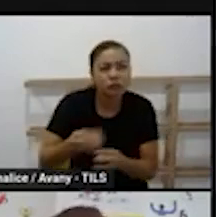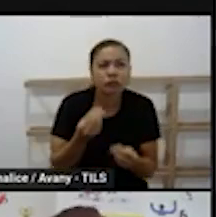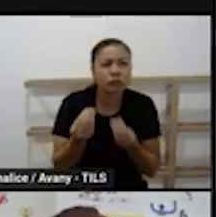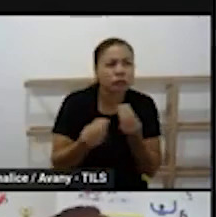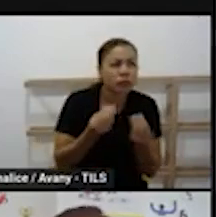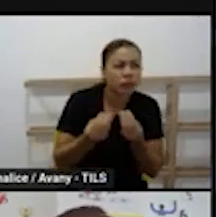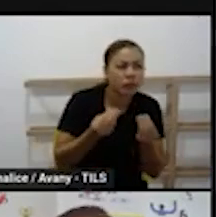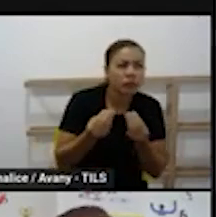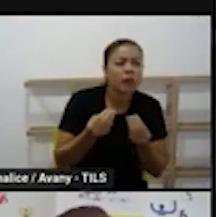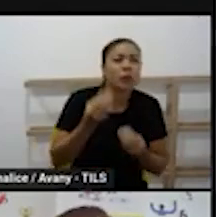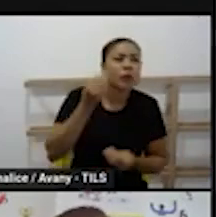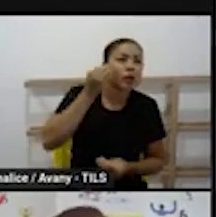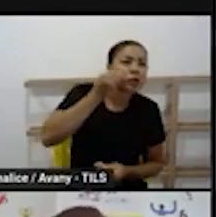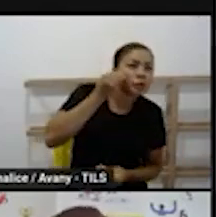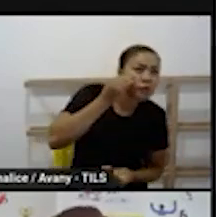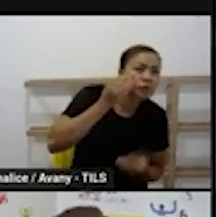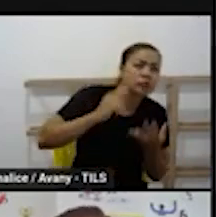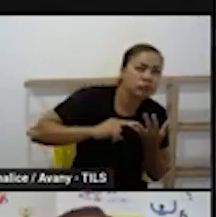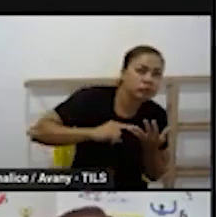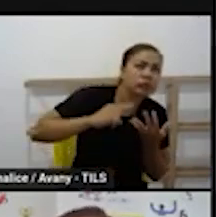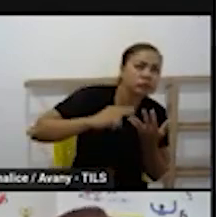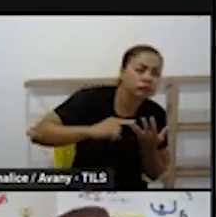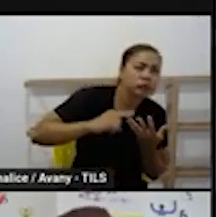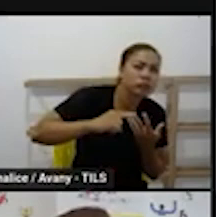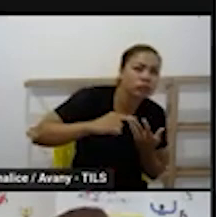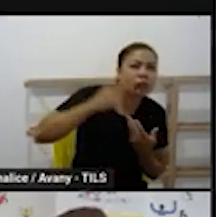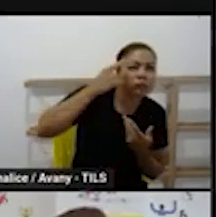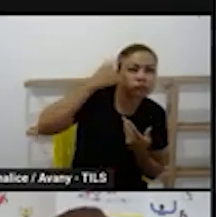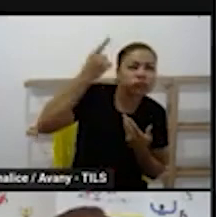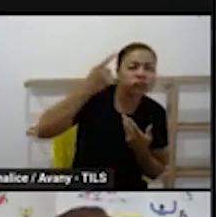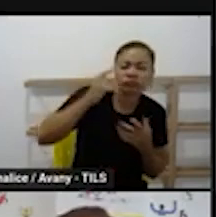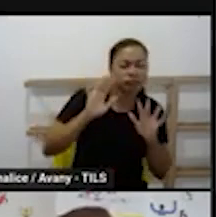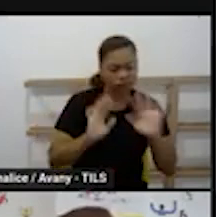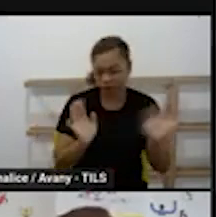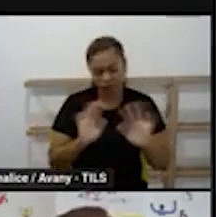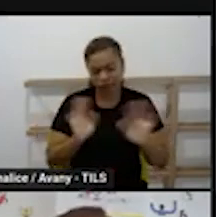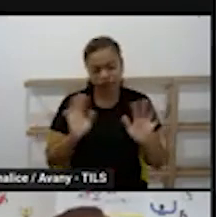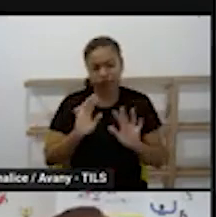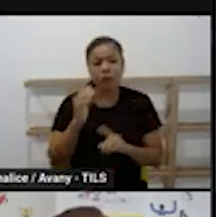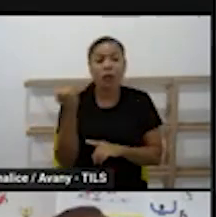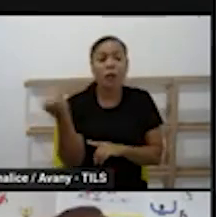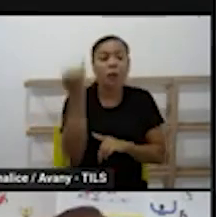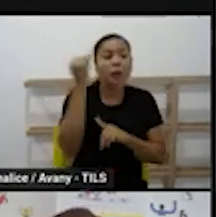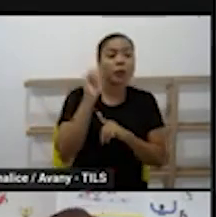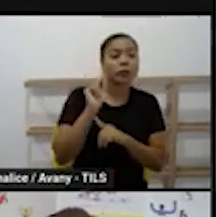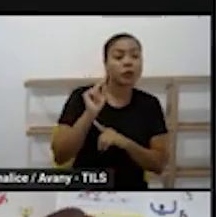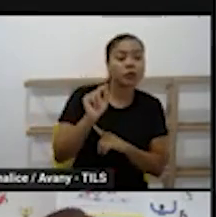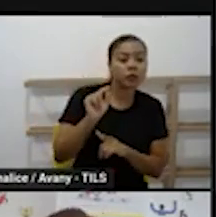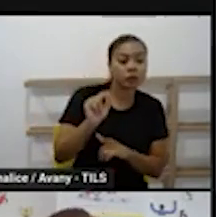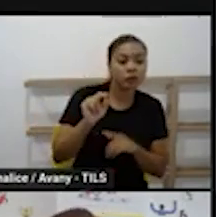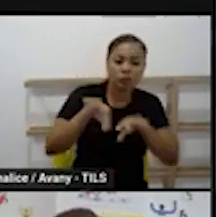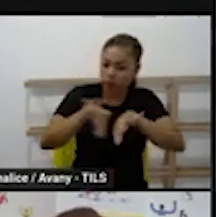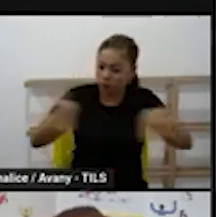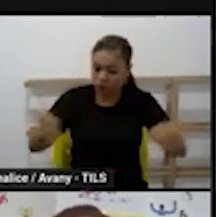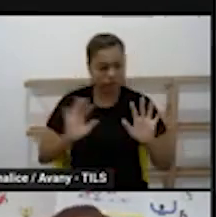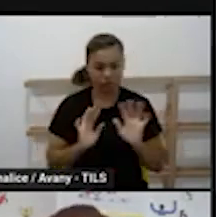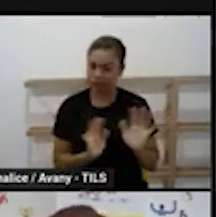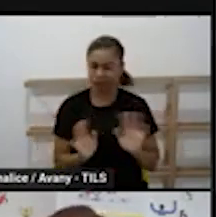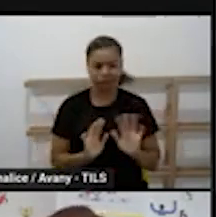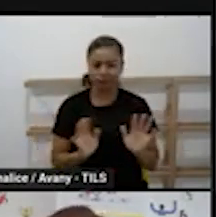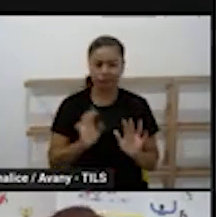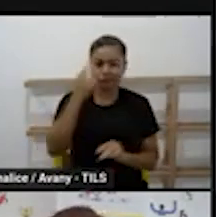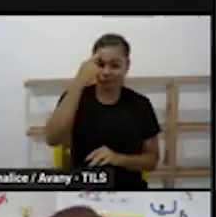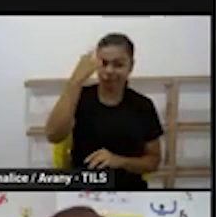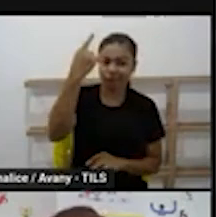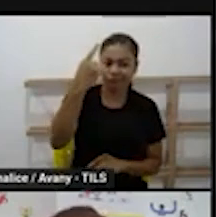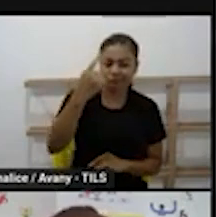campos de experiência, três campos de experiências, não importa. O que importa é que a gente não vai separar. Tem muitos gestores